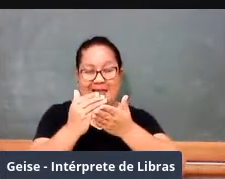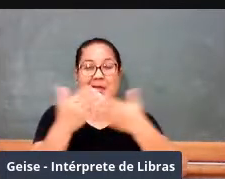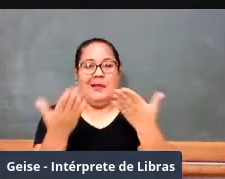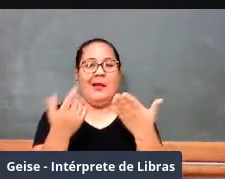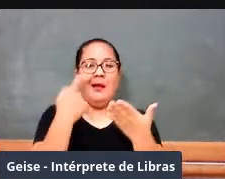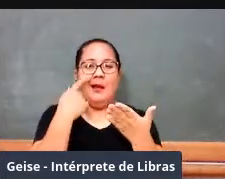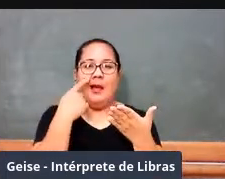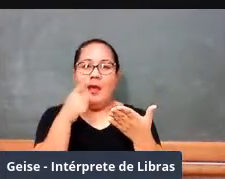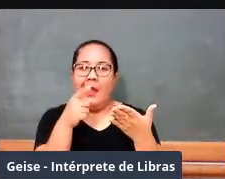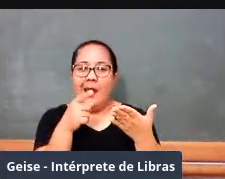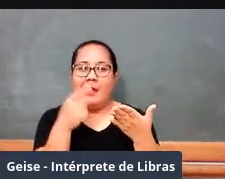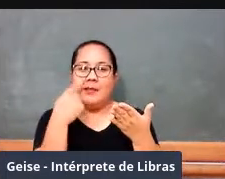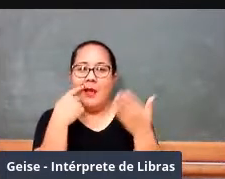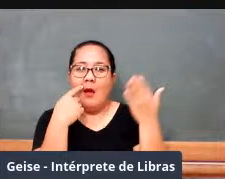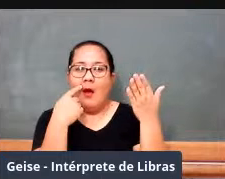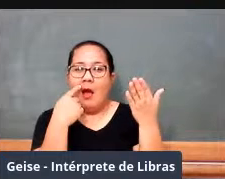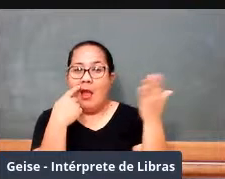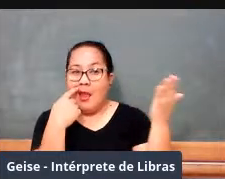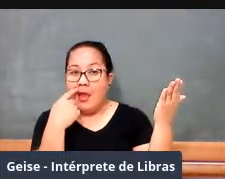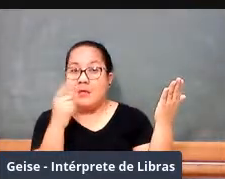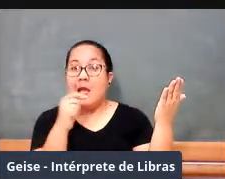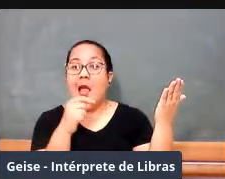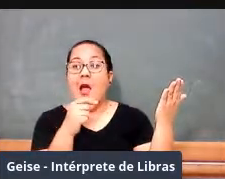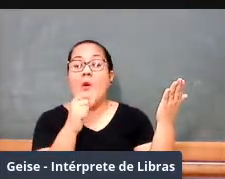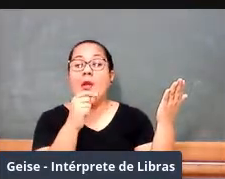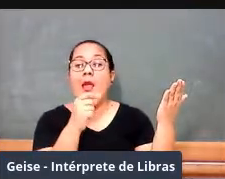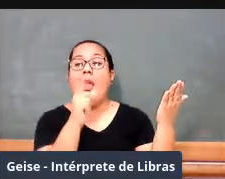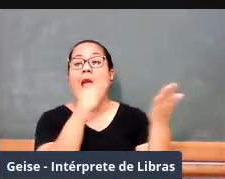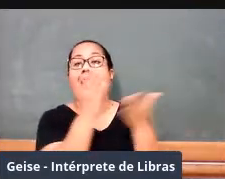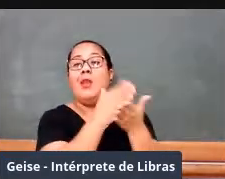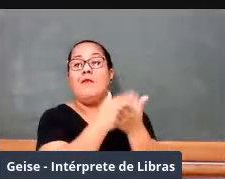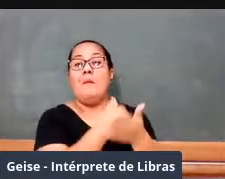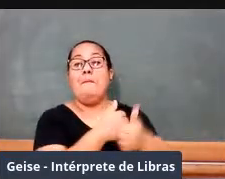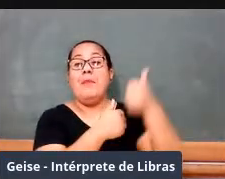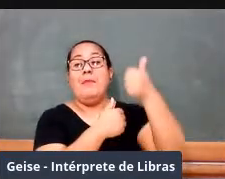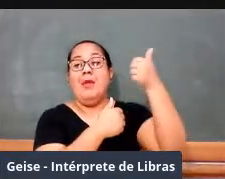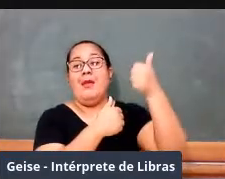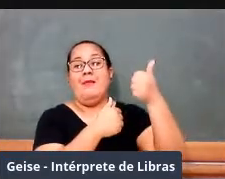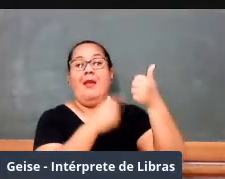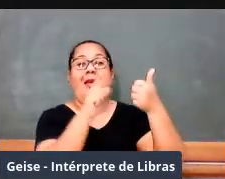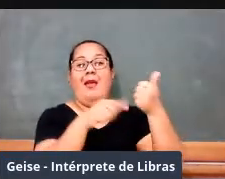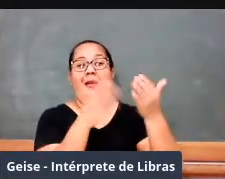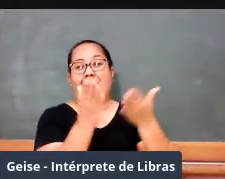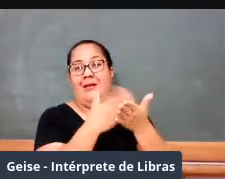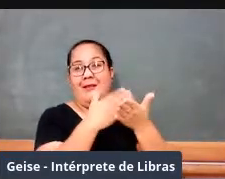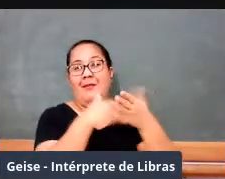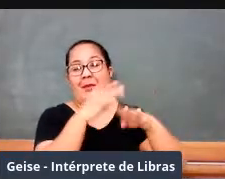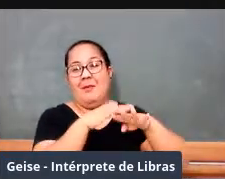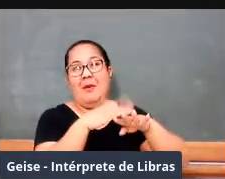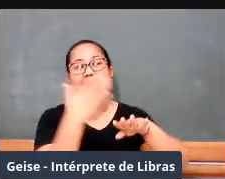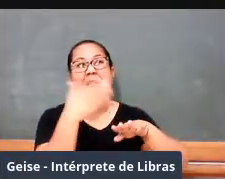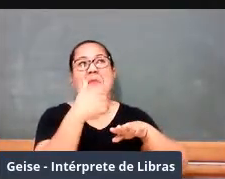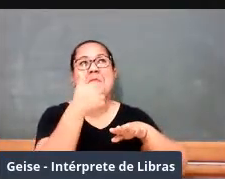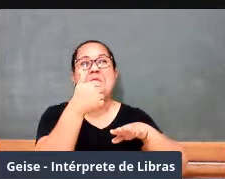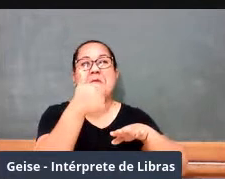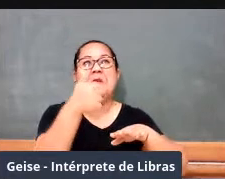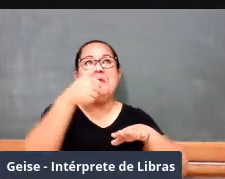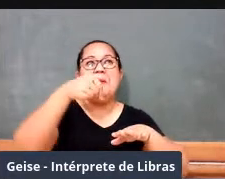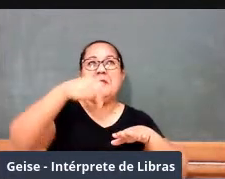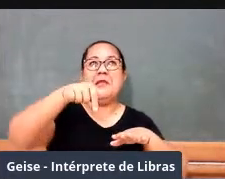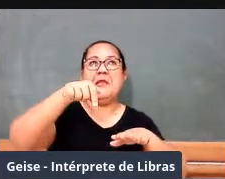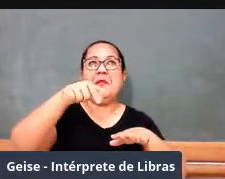a capa de um dos primeiros livros didáticos de matemática. Ele foi publicado em 1744,